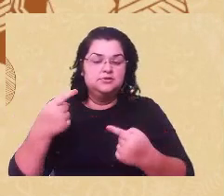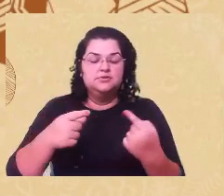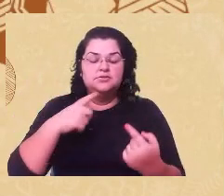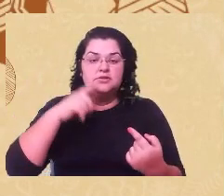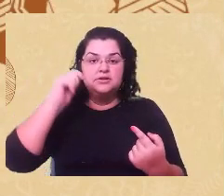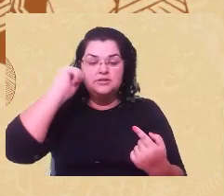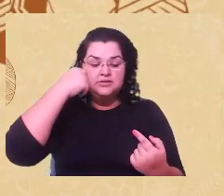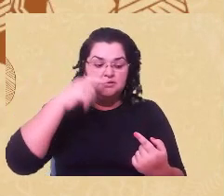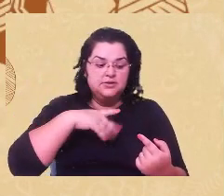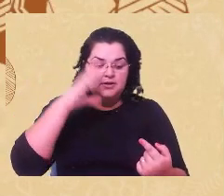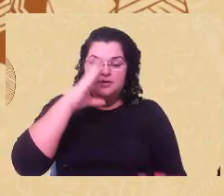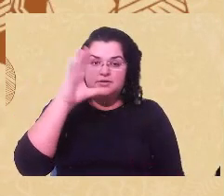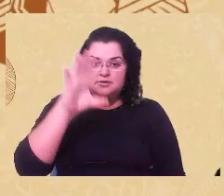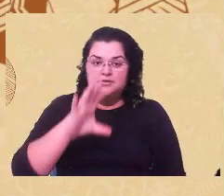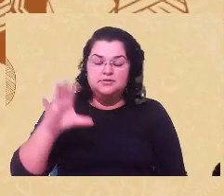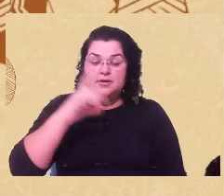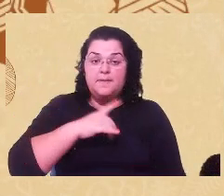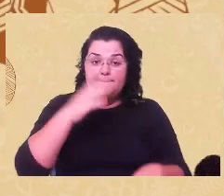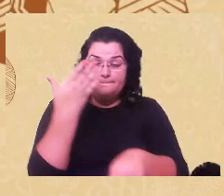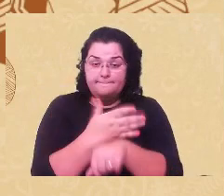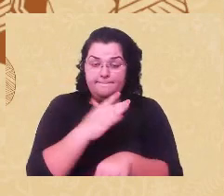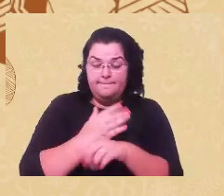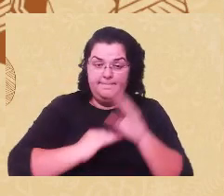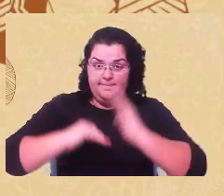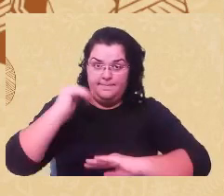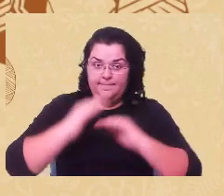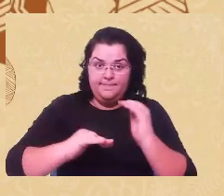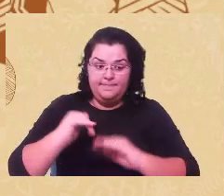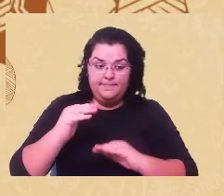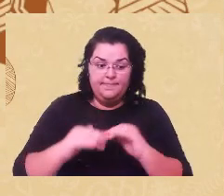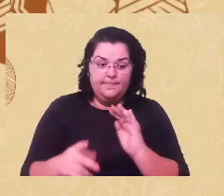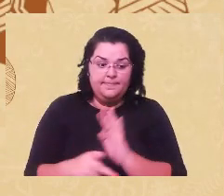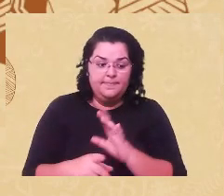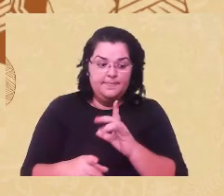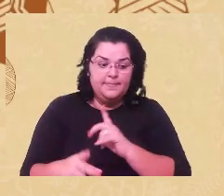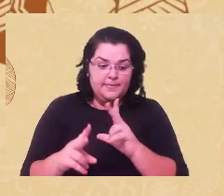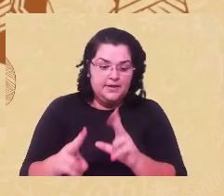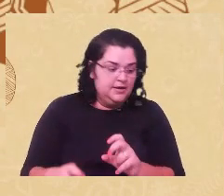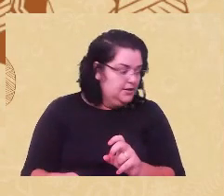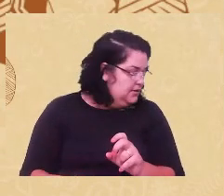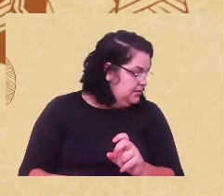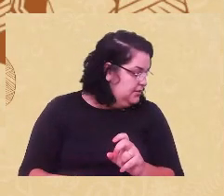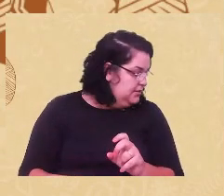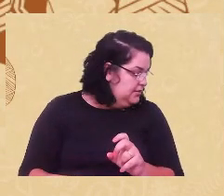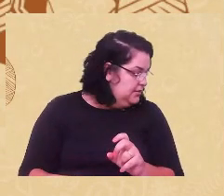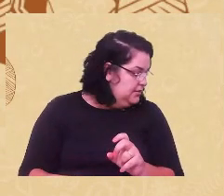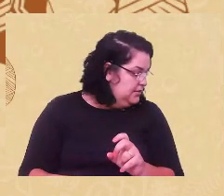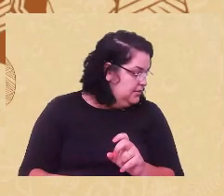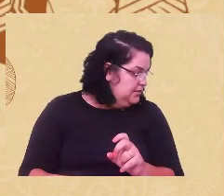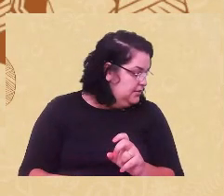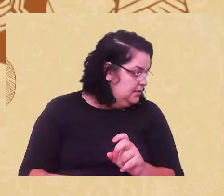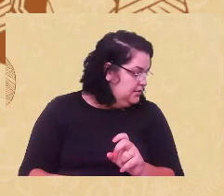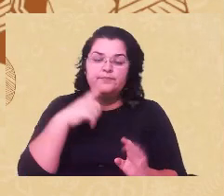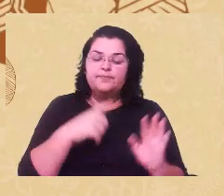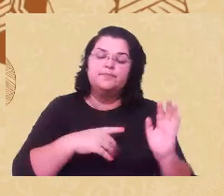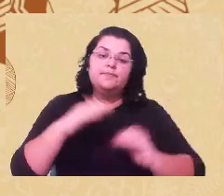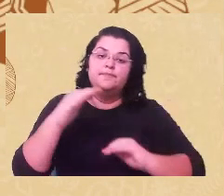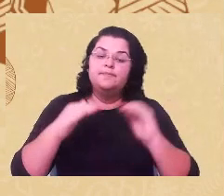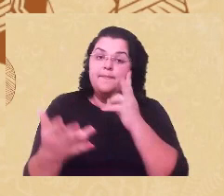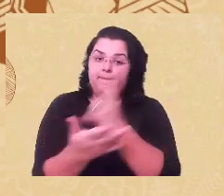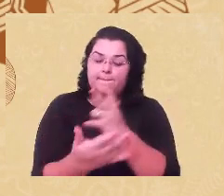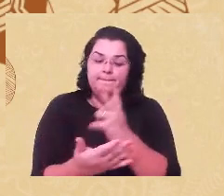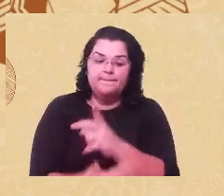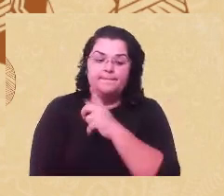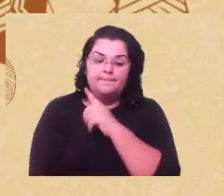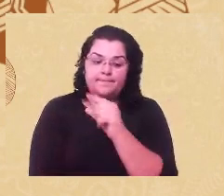no Brasil e as práticas eugenistas, práticas que aqui no nosso território culminou, né, na esterilização em massa de mulheres negras nos anos